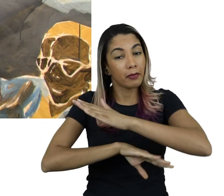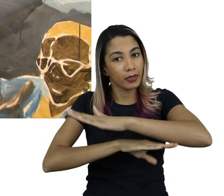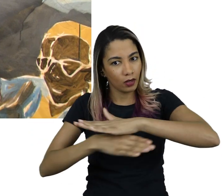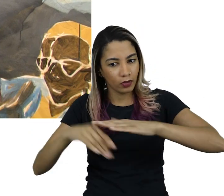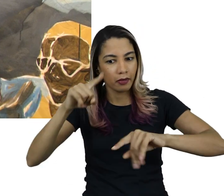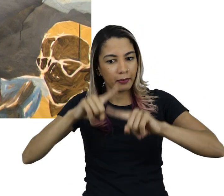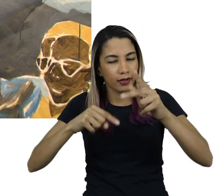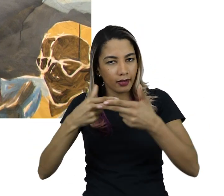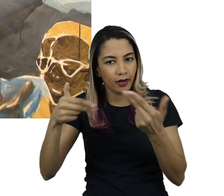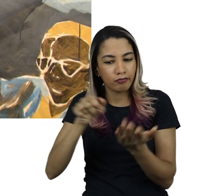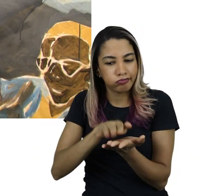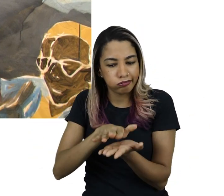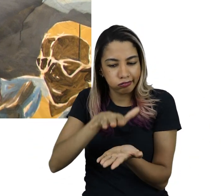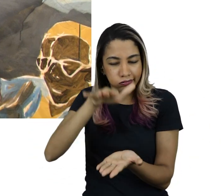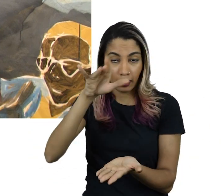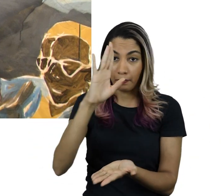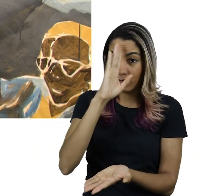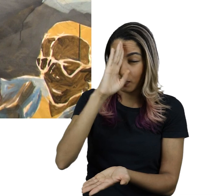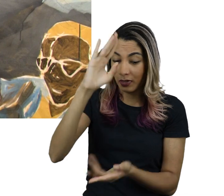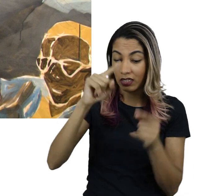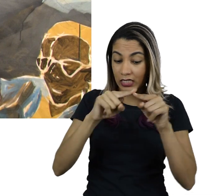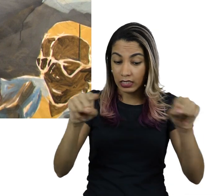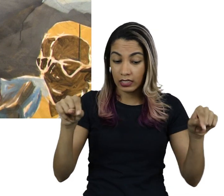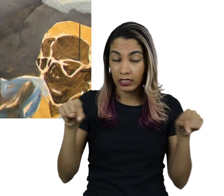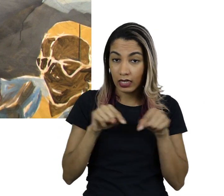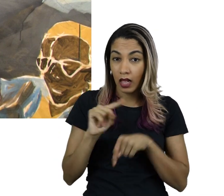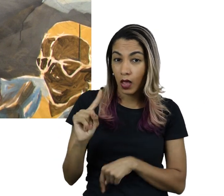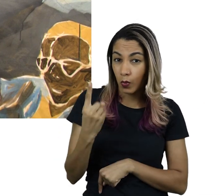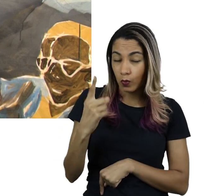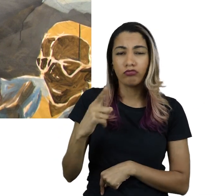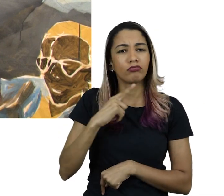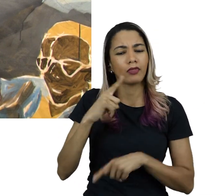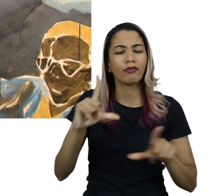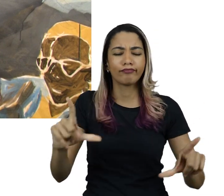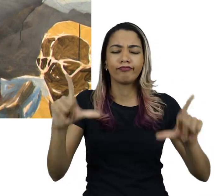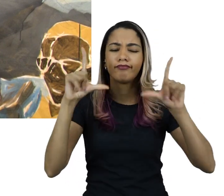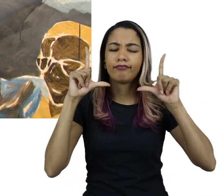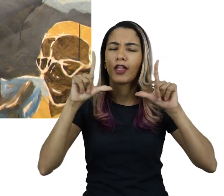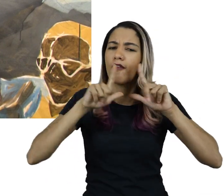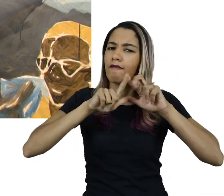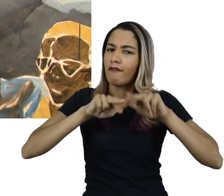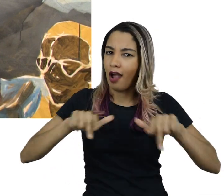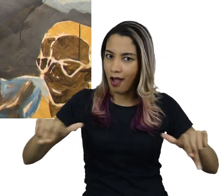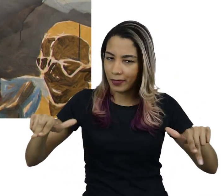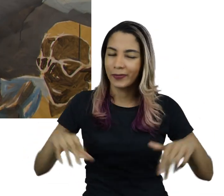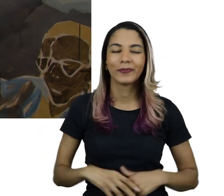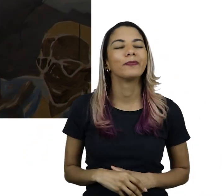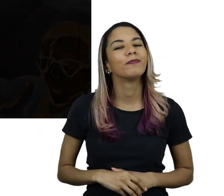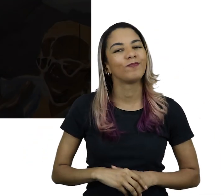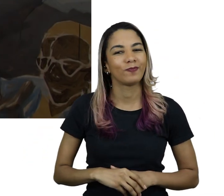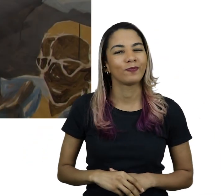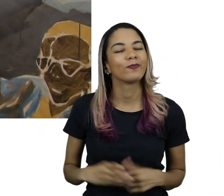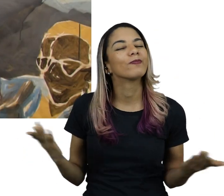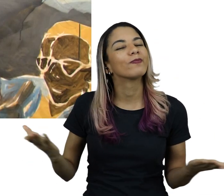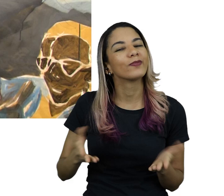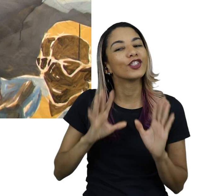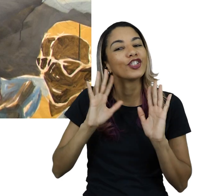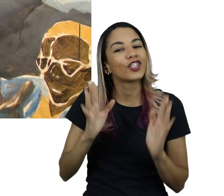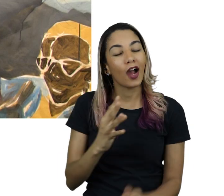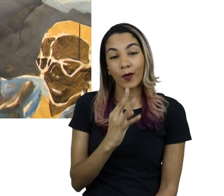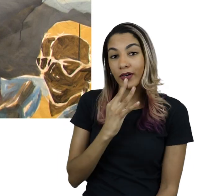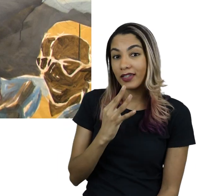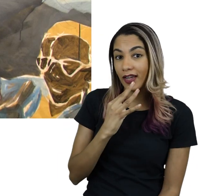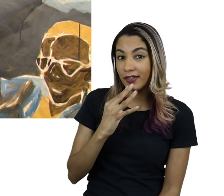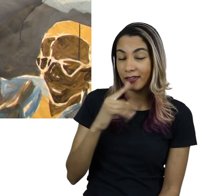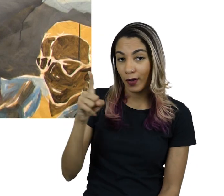No acervo da Pinacoteca, especialmente na Sala 1, existem muitos retratos que estão em exibição. Agora que